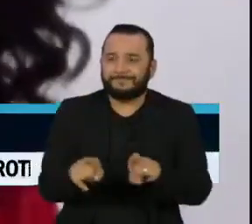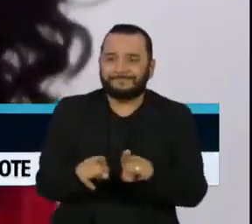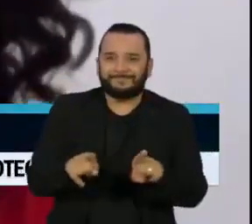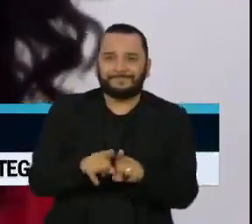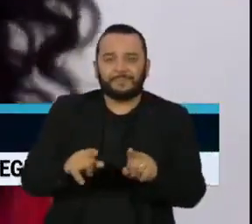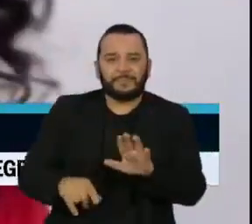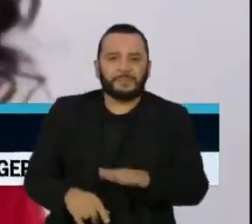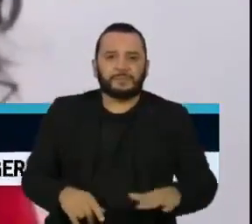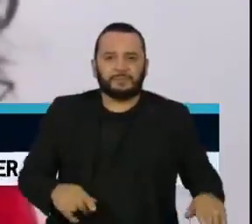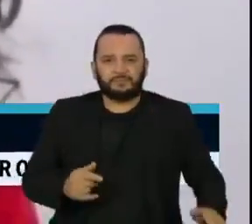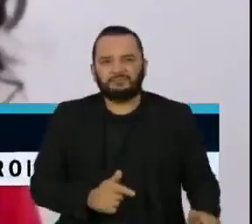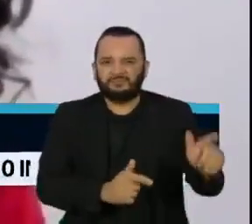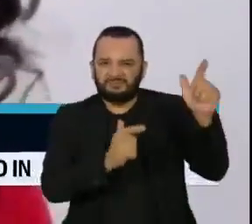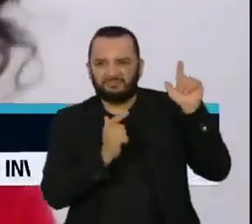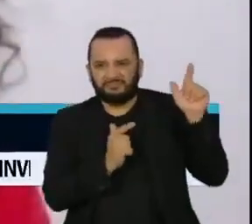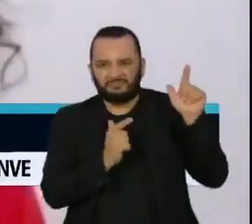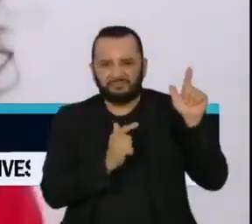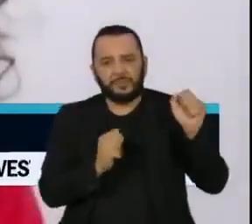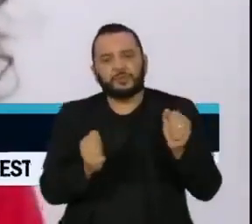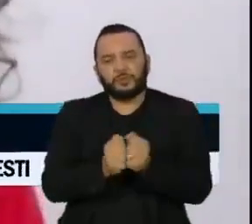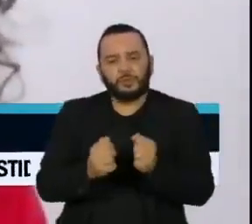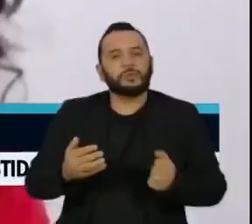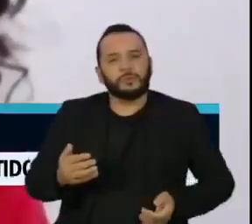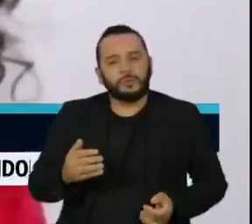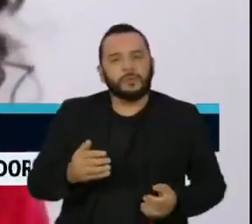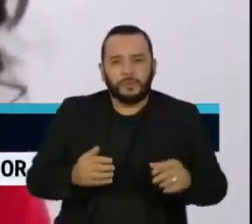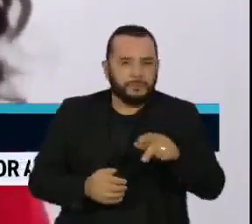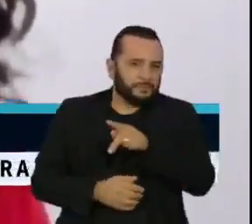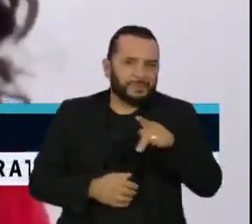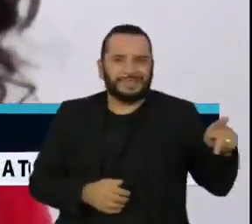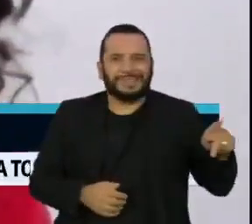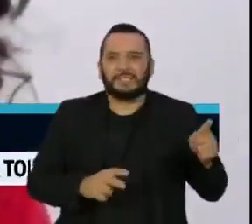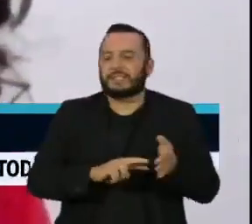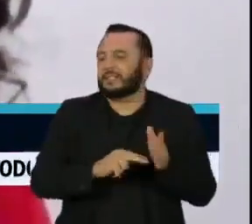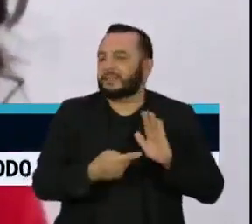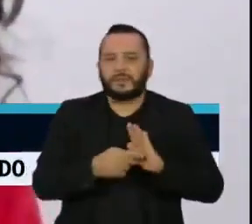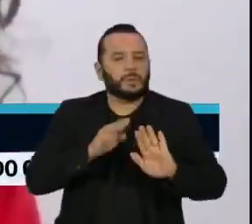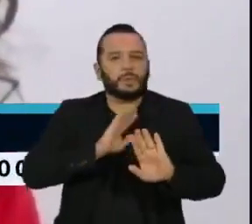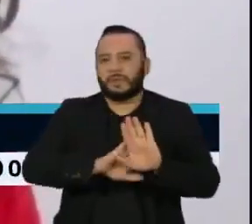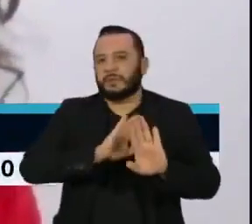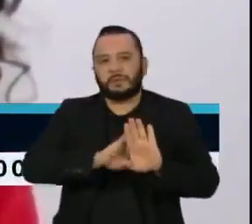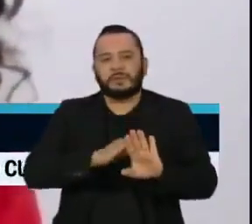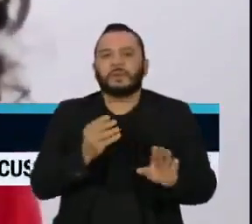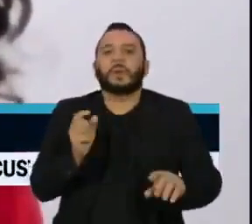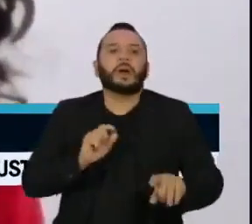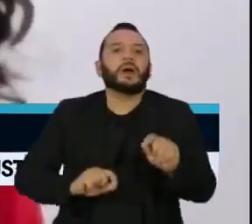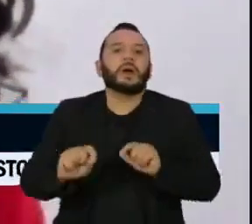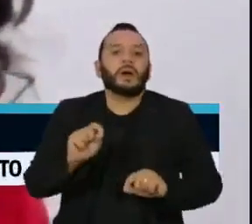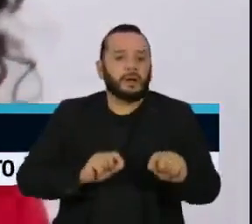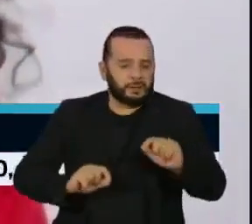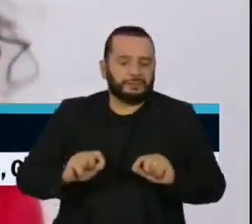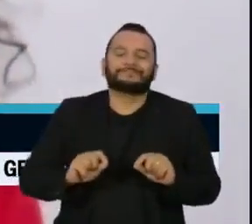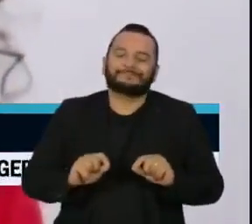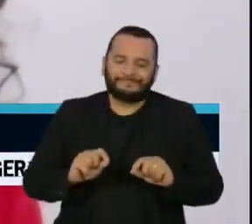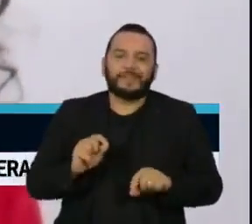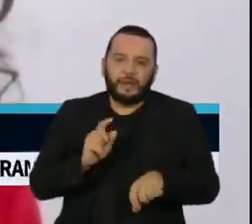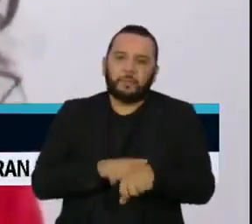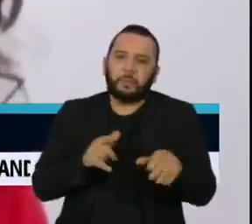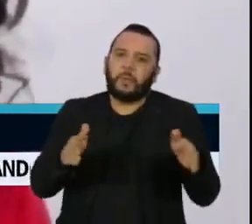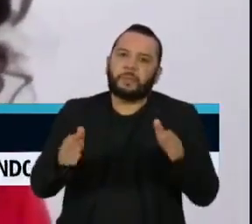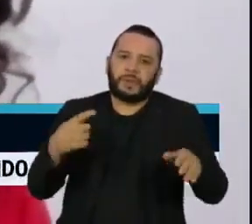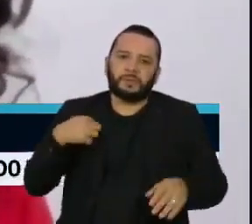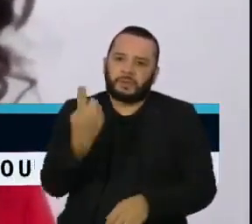segurando uma arma de fogo ao lado do presidente, em alguma medida, é um símbolo do que a gente está vivendo e que